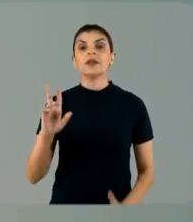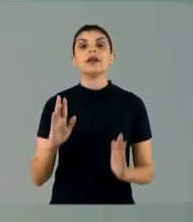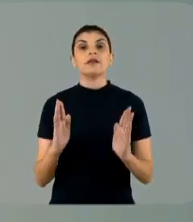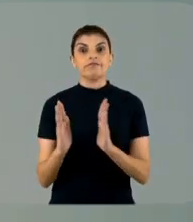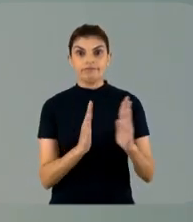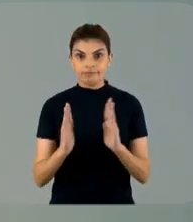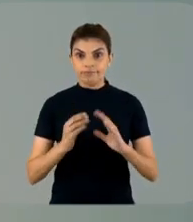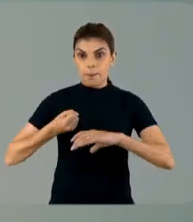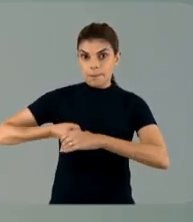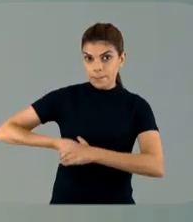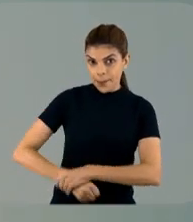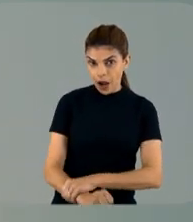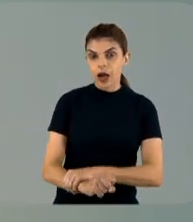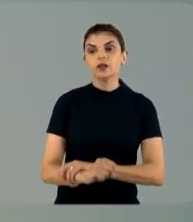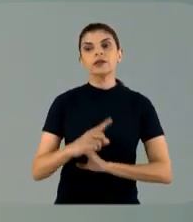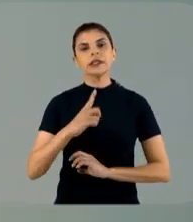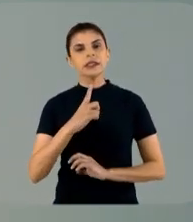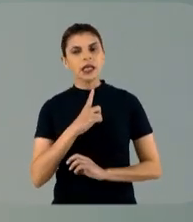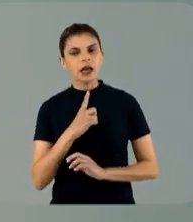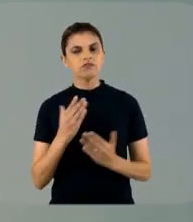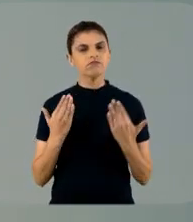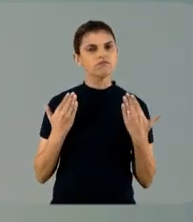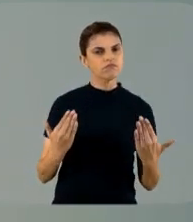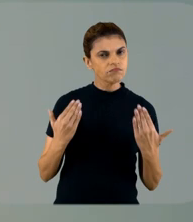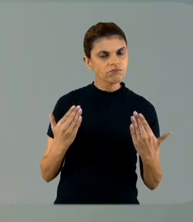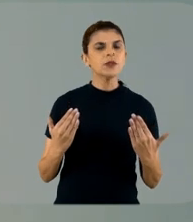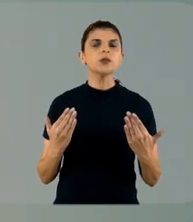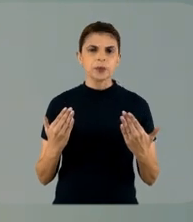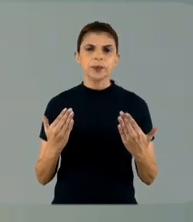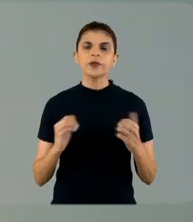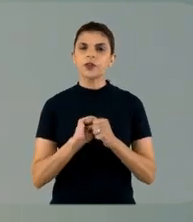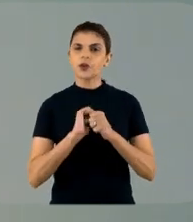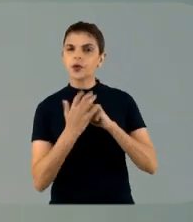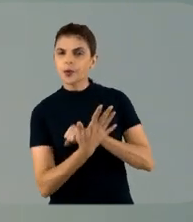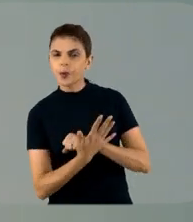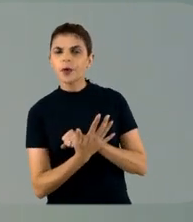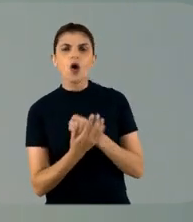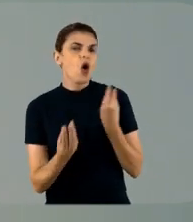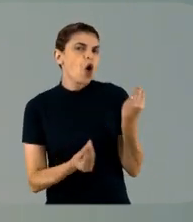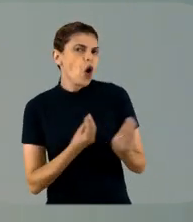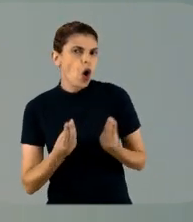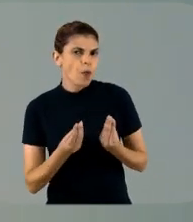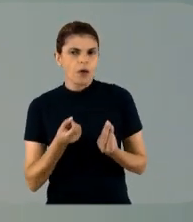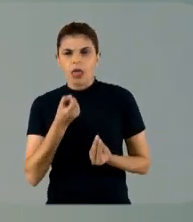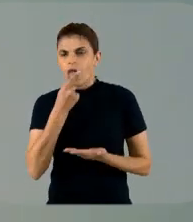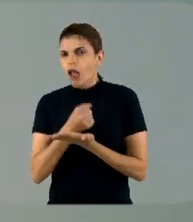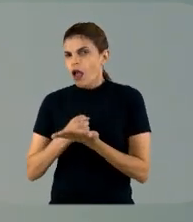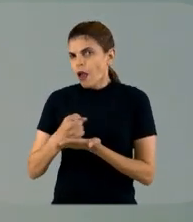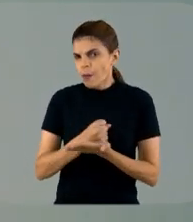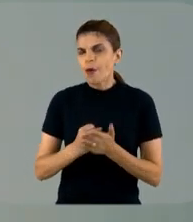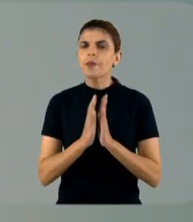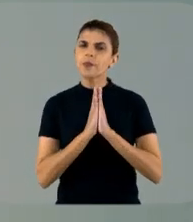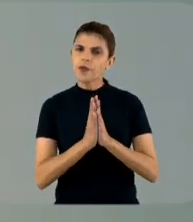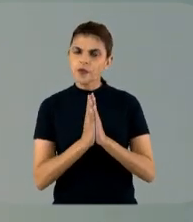E ela menciona, por exemplo, a aplicação dos métodos não farmacológicos, enfim. Então, Roseli, por